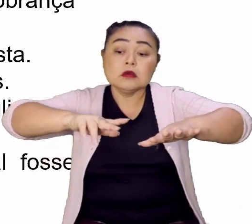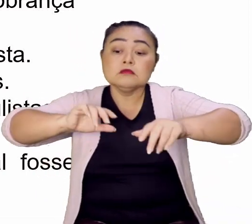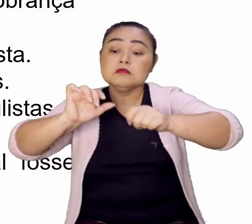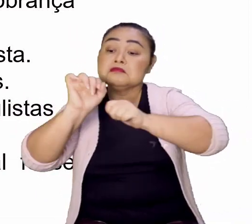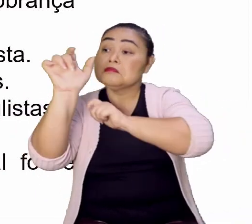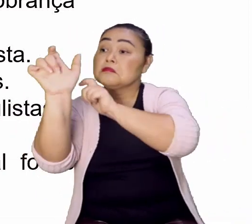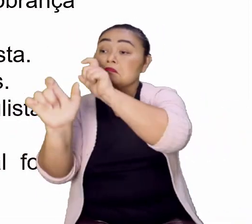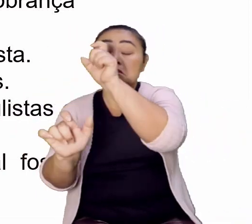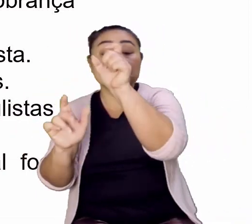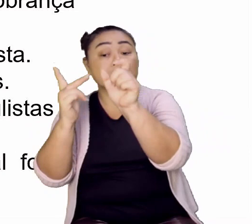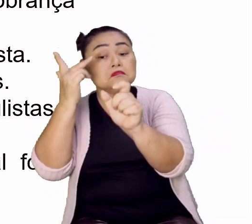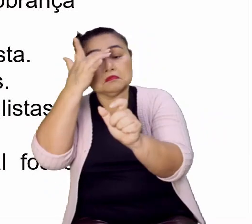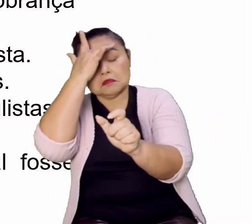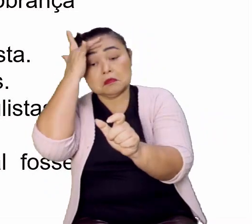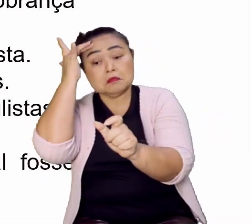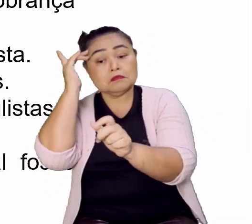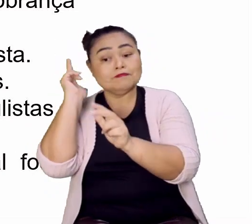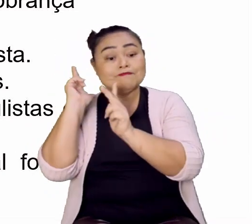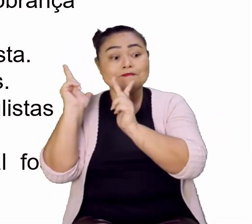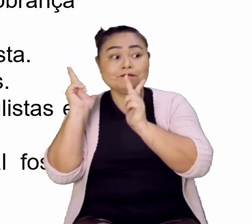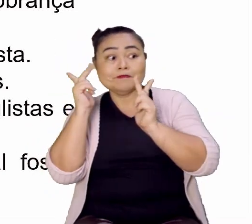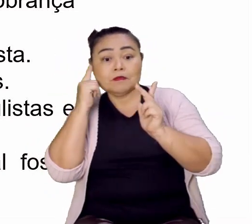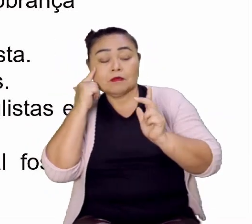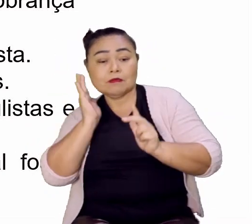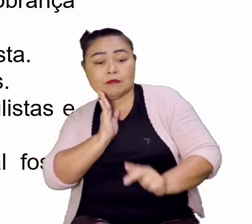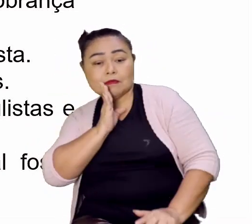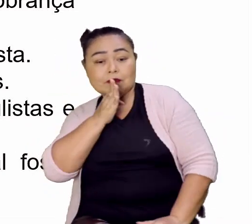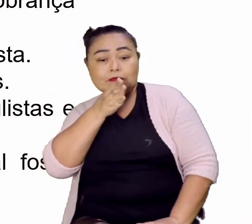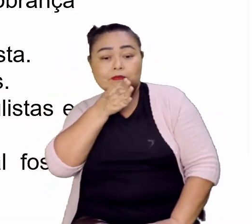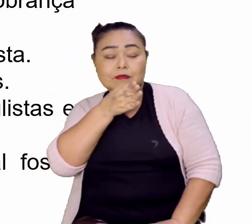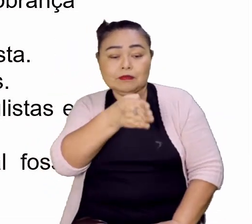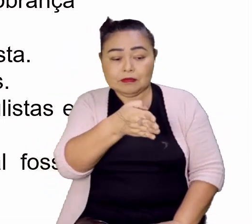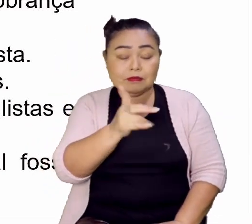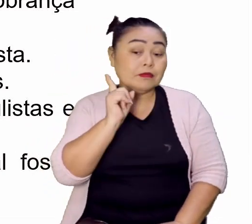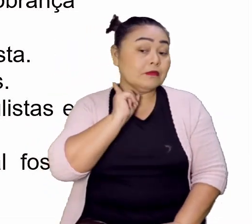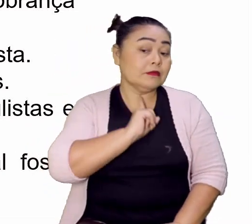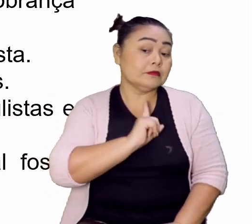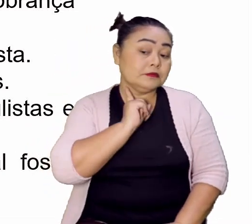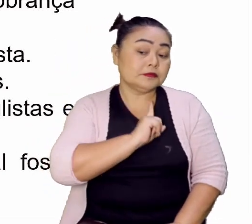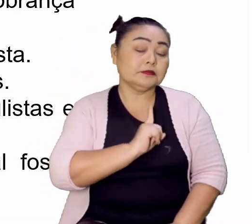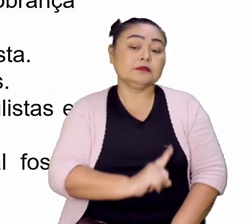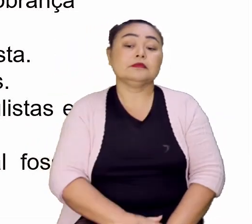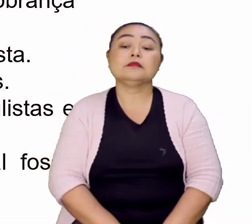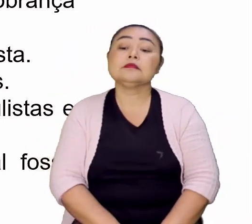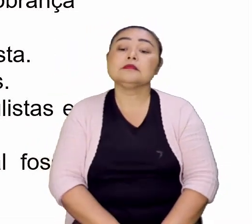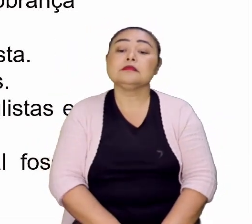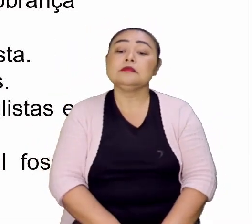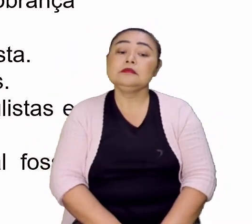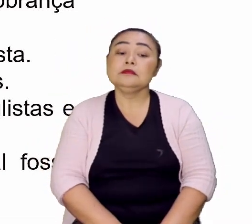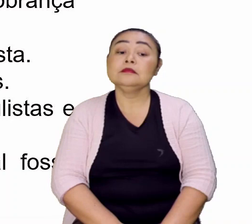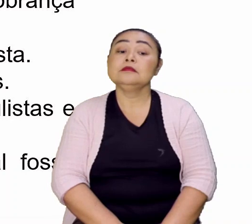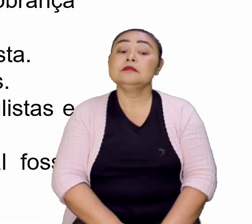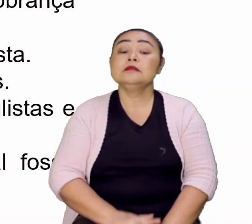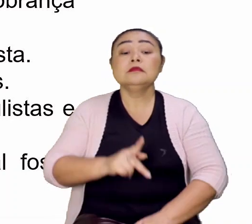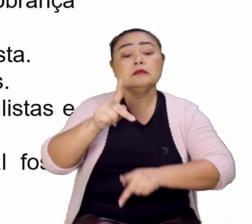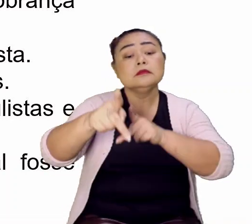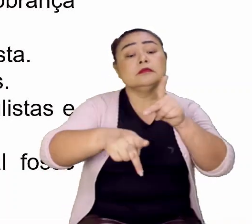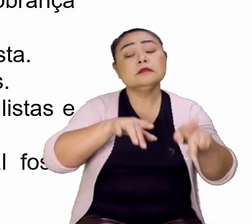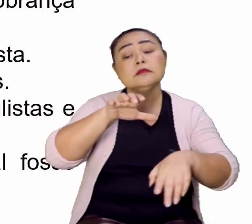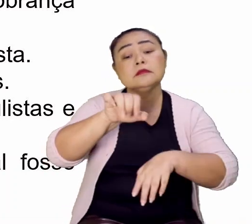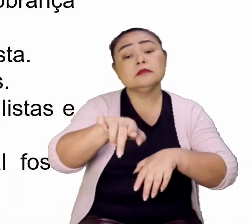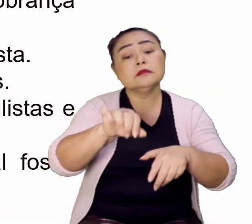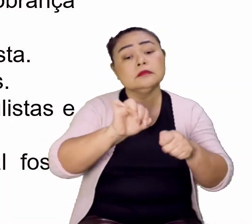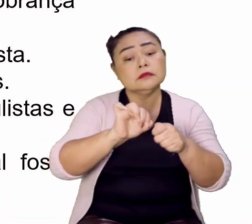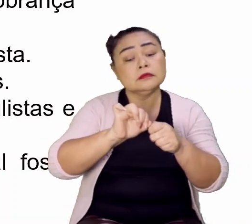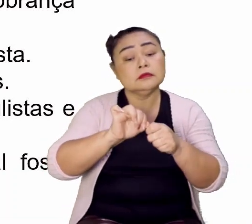aventureiros em direção a Minas Gerais. Além da população colonial,